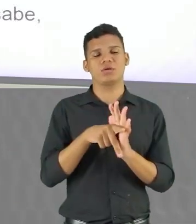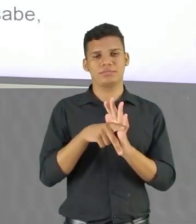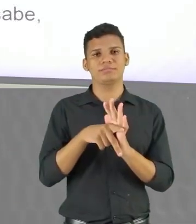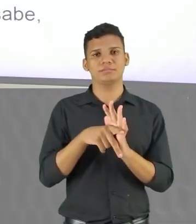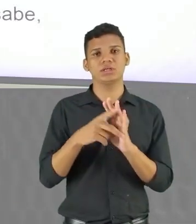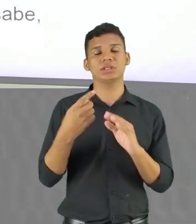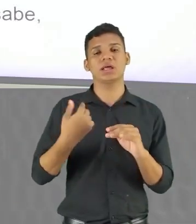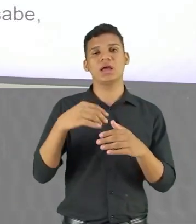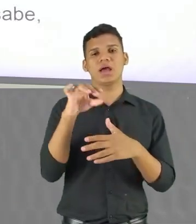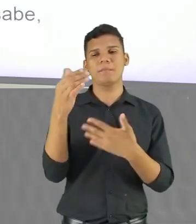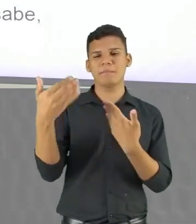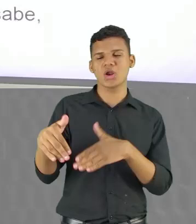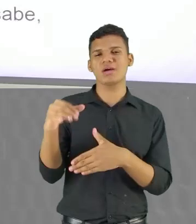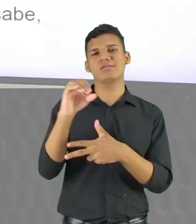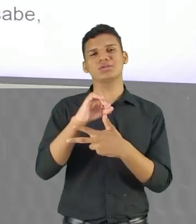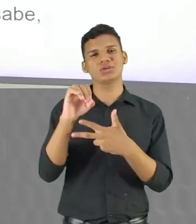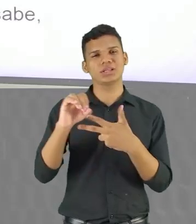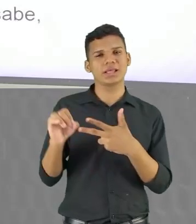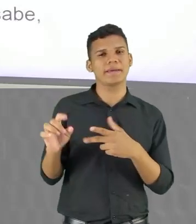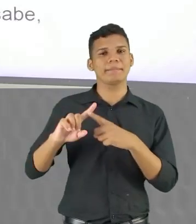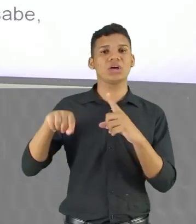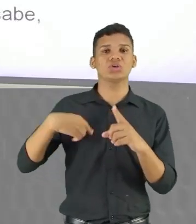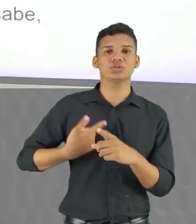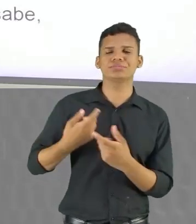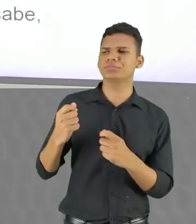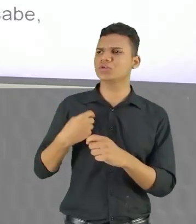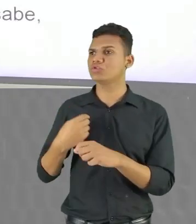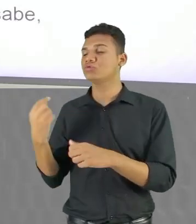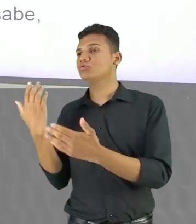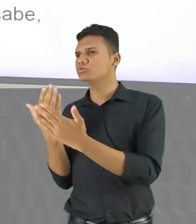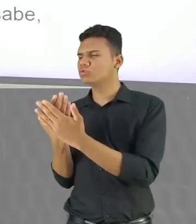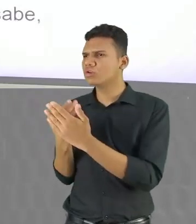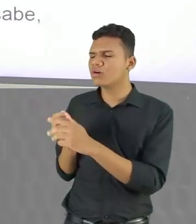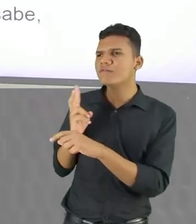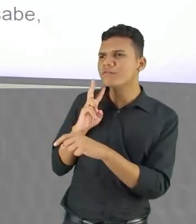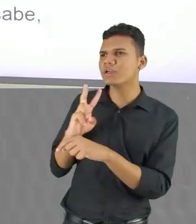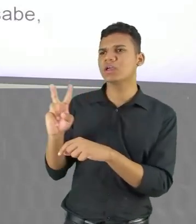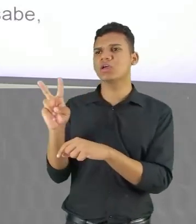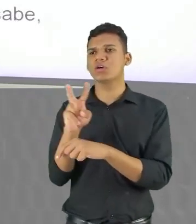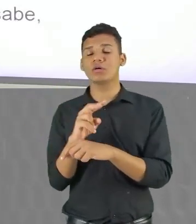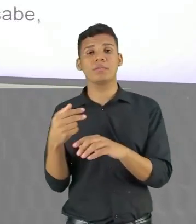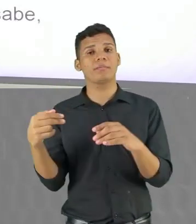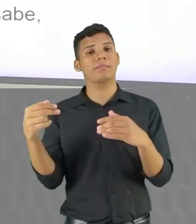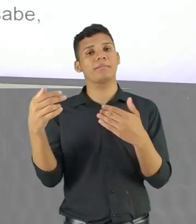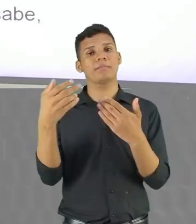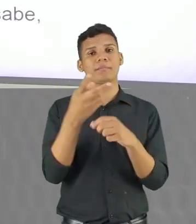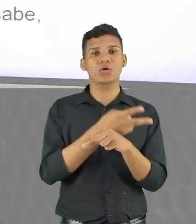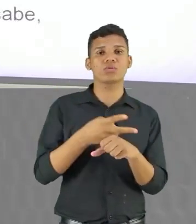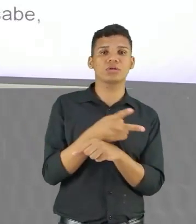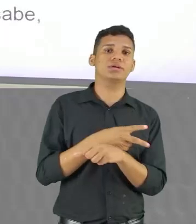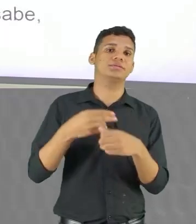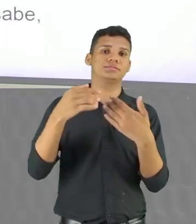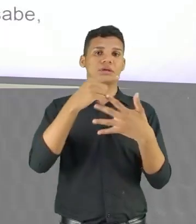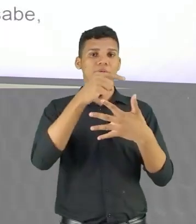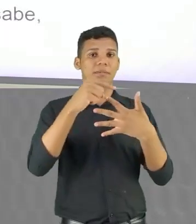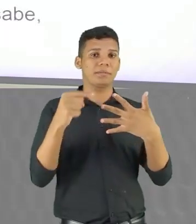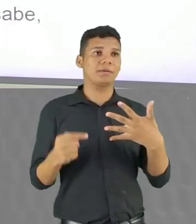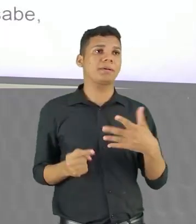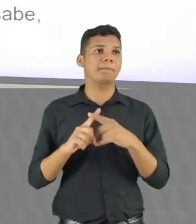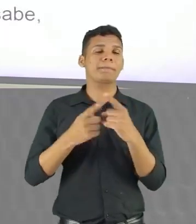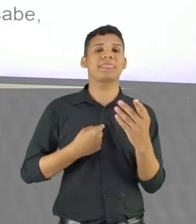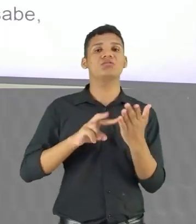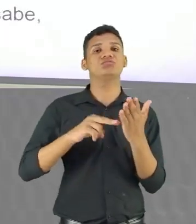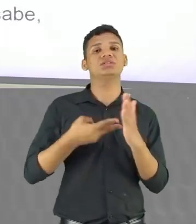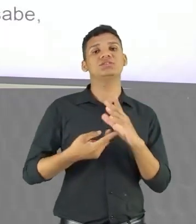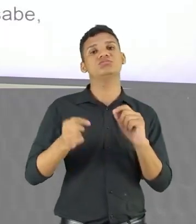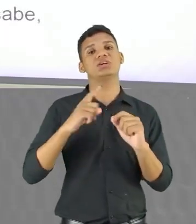então por isso que a gente teve o maior cuidado de estar buscando essas questões para a gente ver as diversas possibilidades, inclusive quando a gente traz em textos